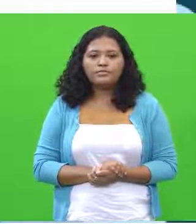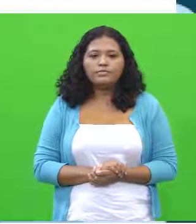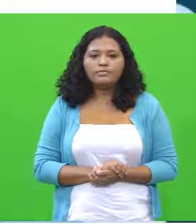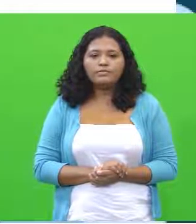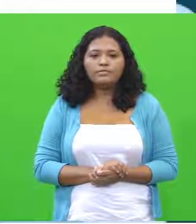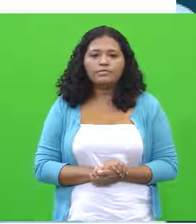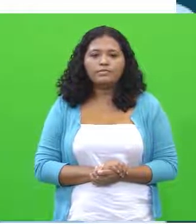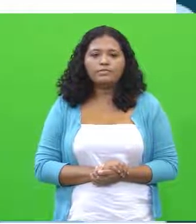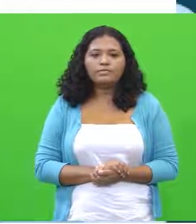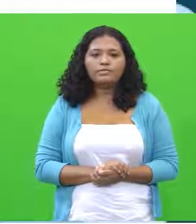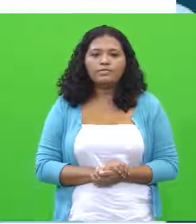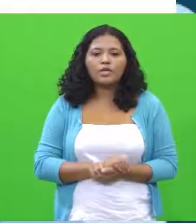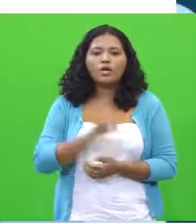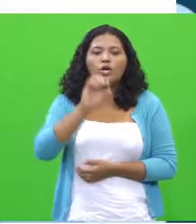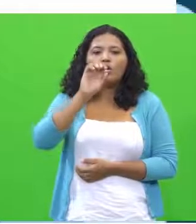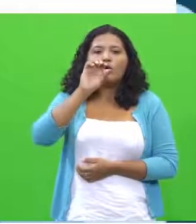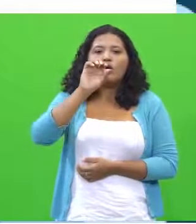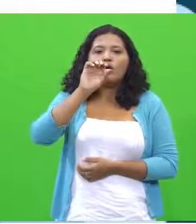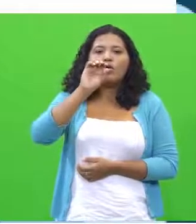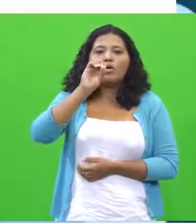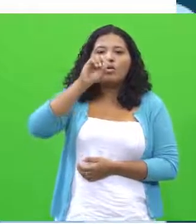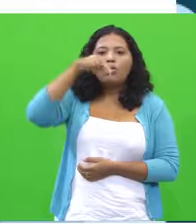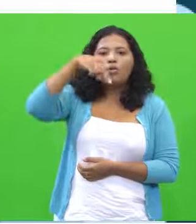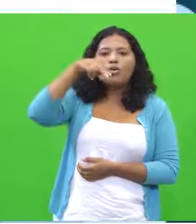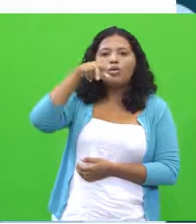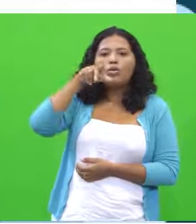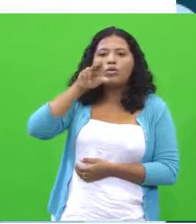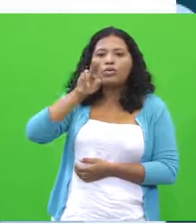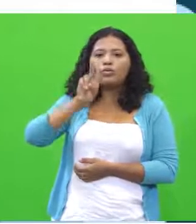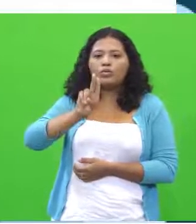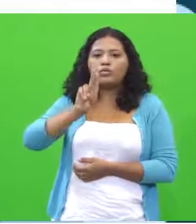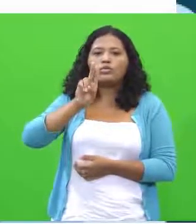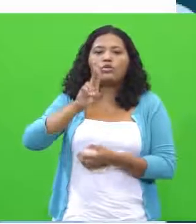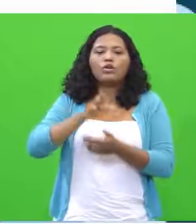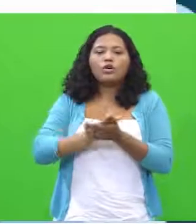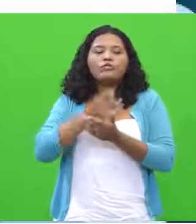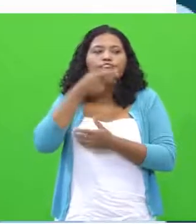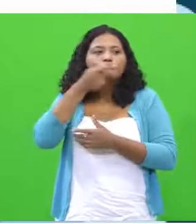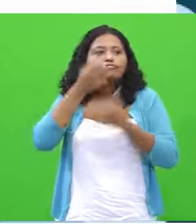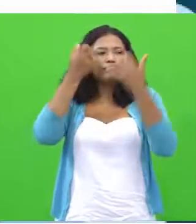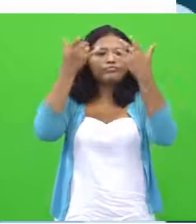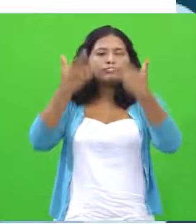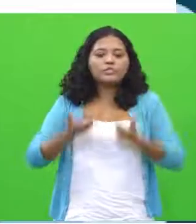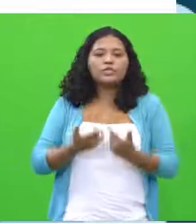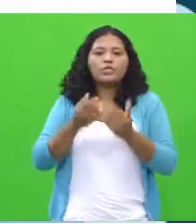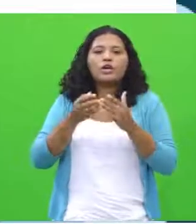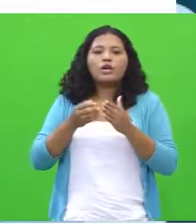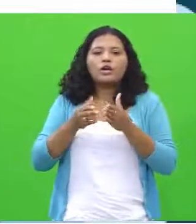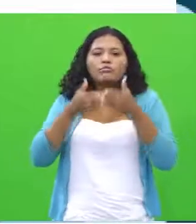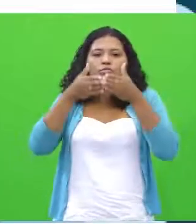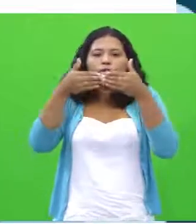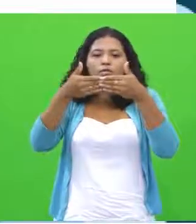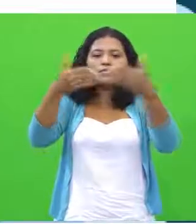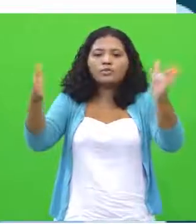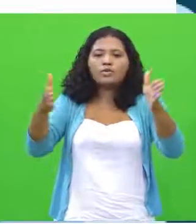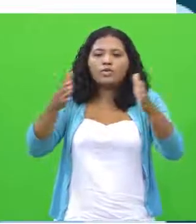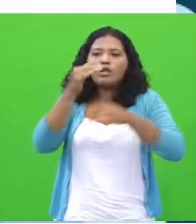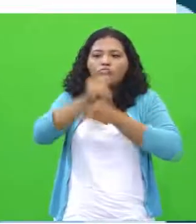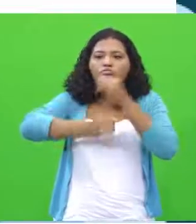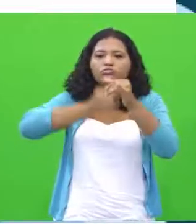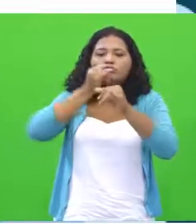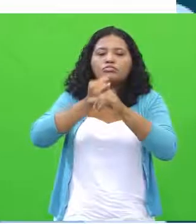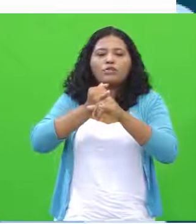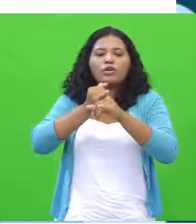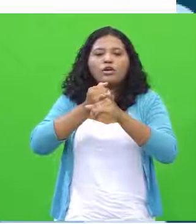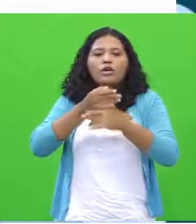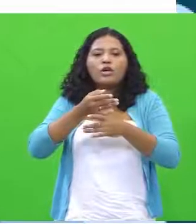A ONU acaba de declarar o acesso à rede um direito fundamental do ser humano, assim como